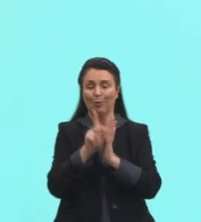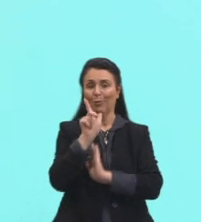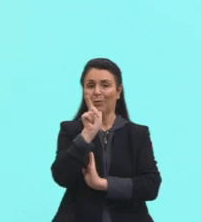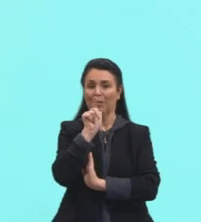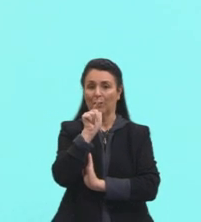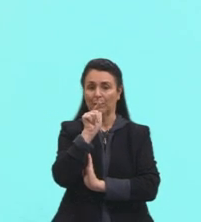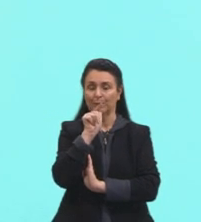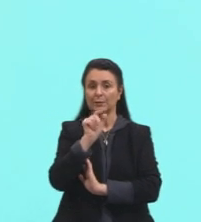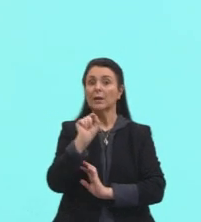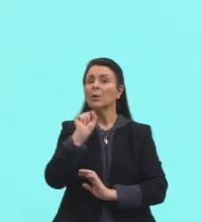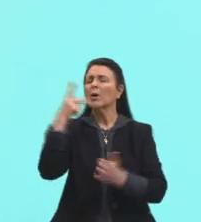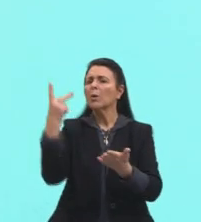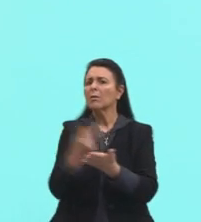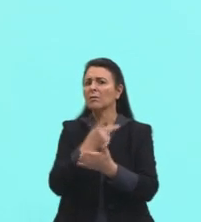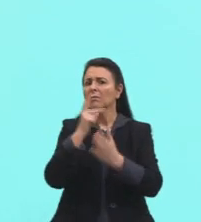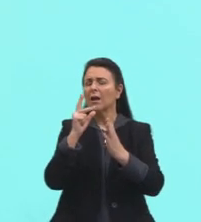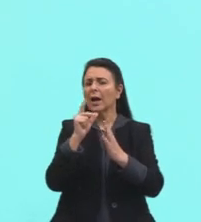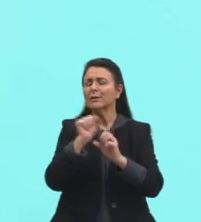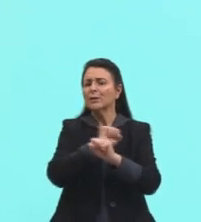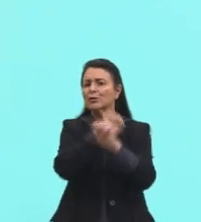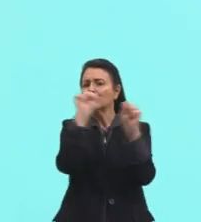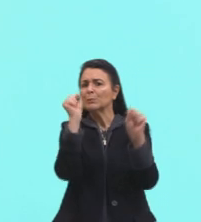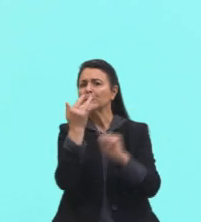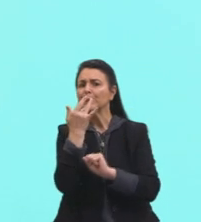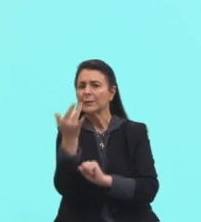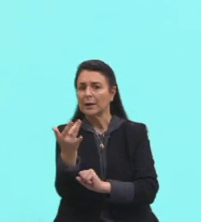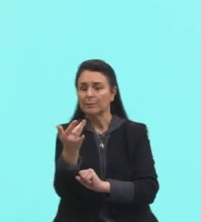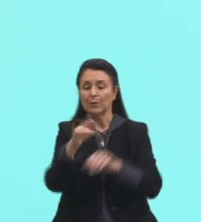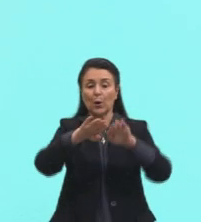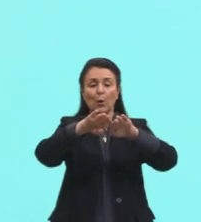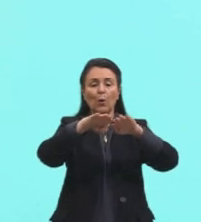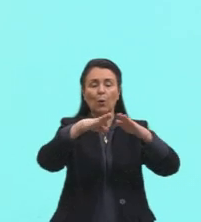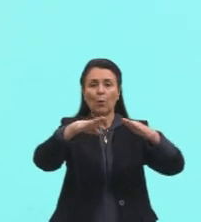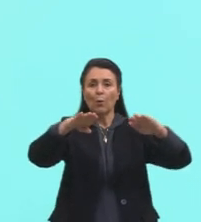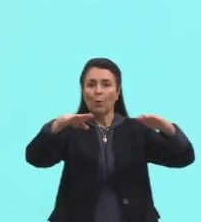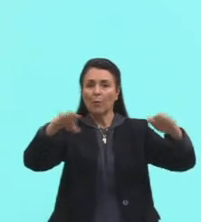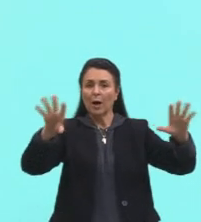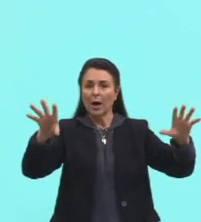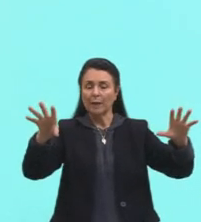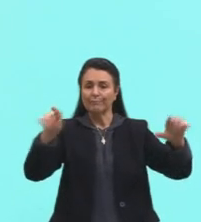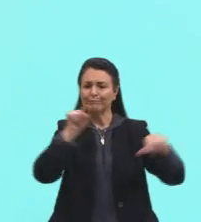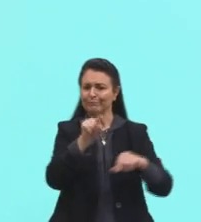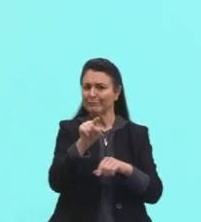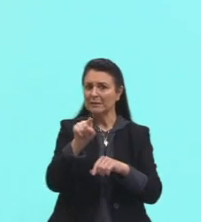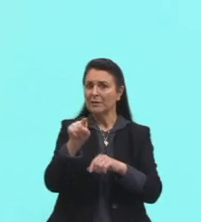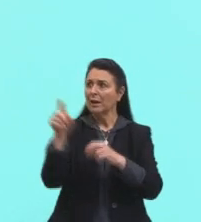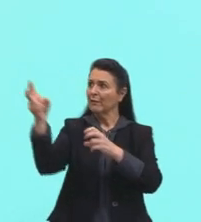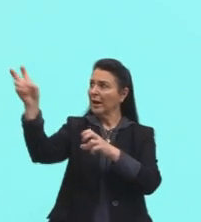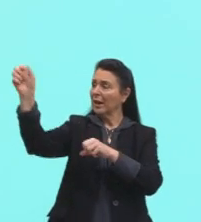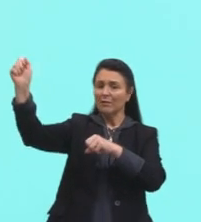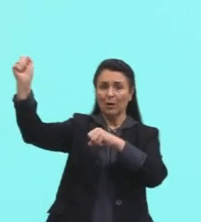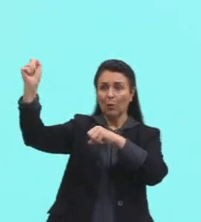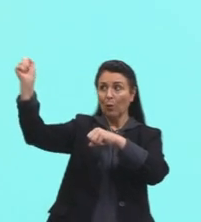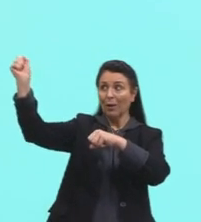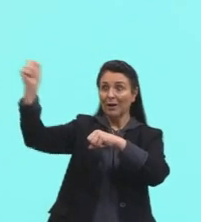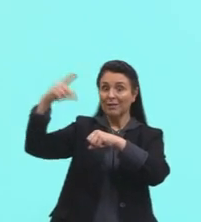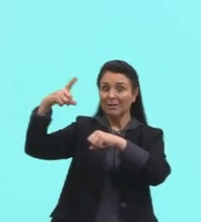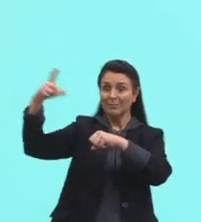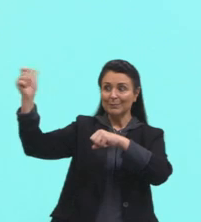gurizada? O mar, então, fica recebendo, né, aquela massa de água, fica recebendo calor, fica recebendo o aporte